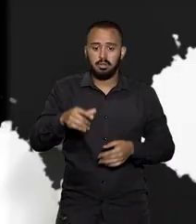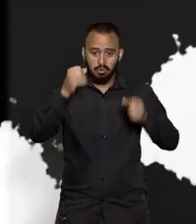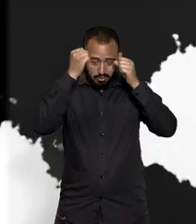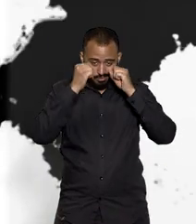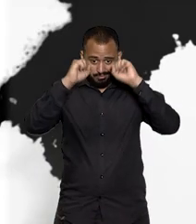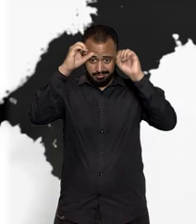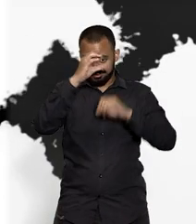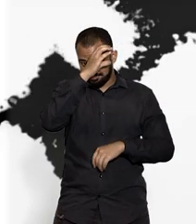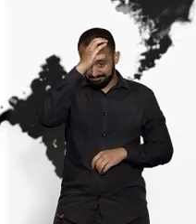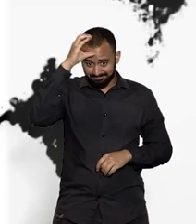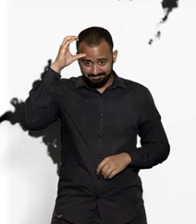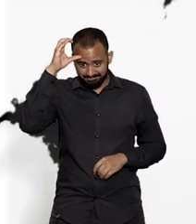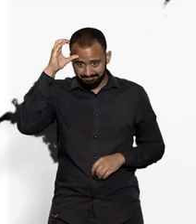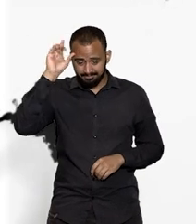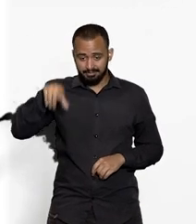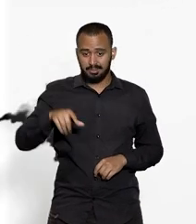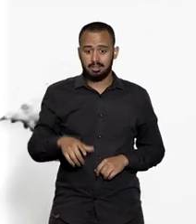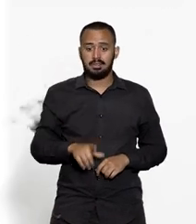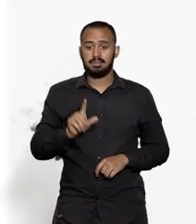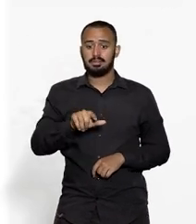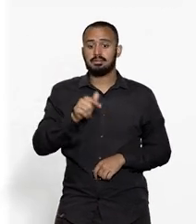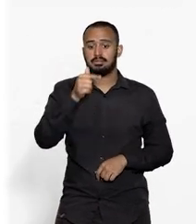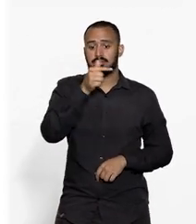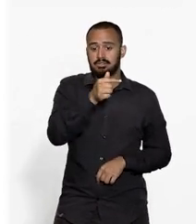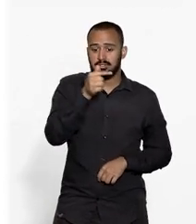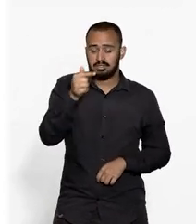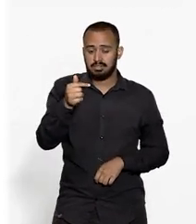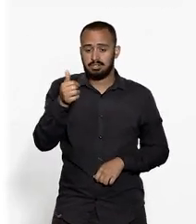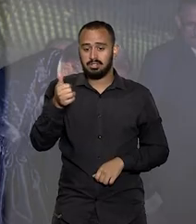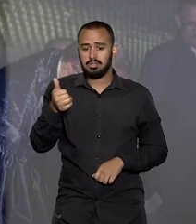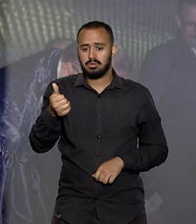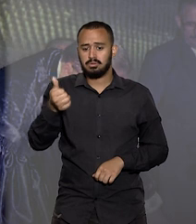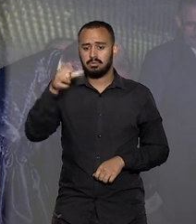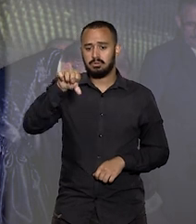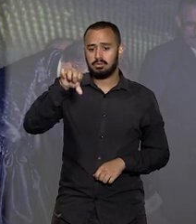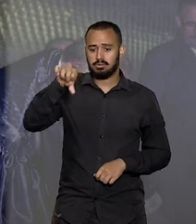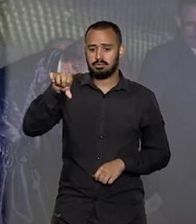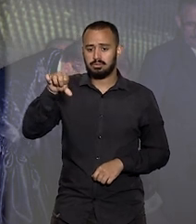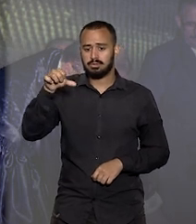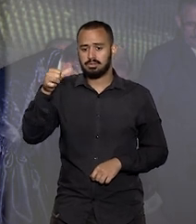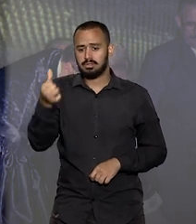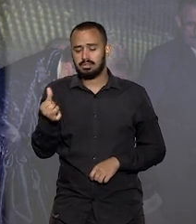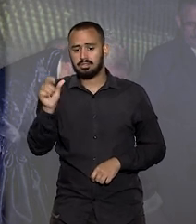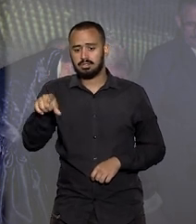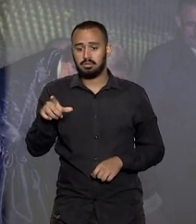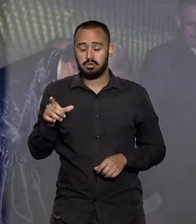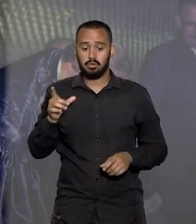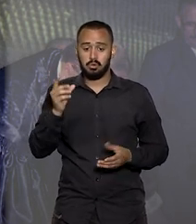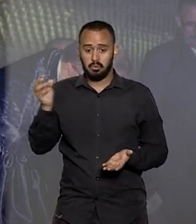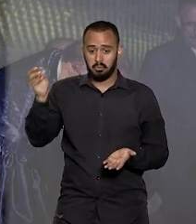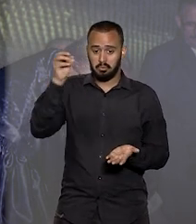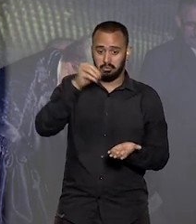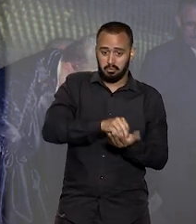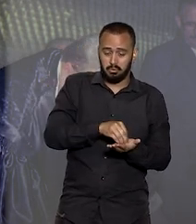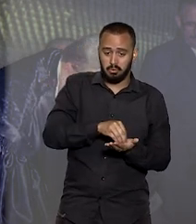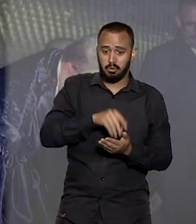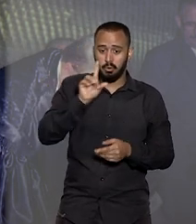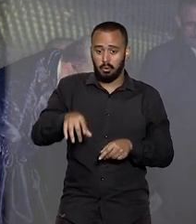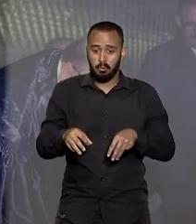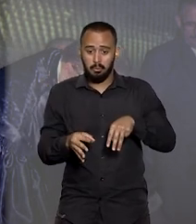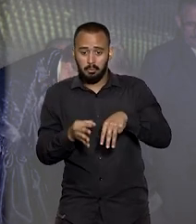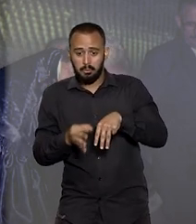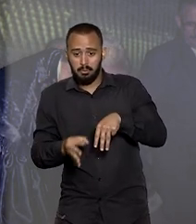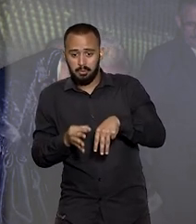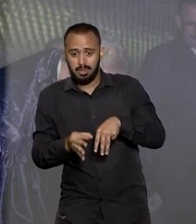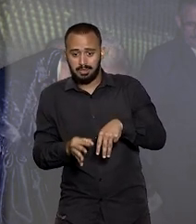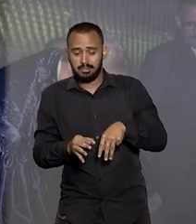17 de dezembro de 1996, Felix Fischer tomou posse como ministro do Superior Tribunal